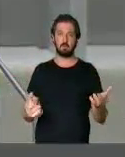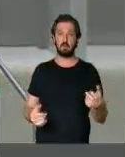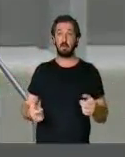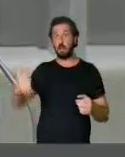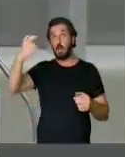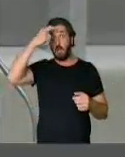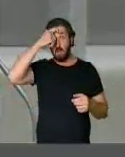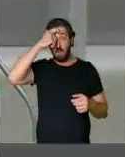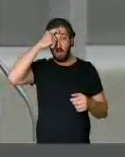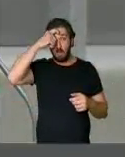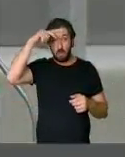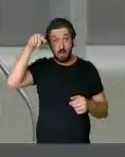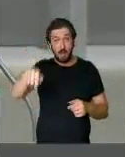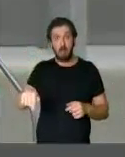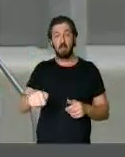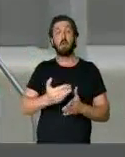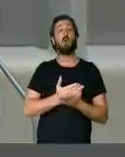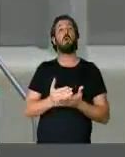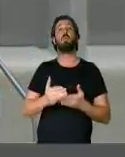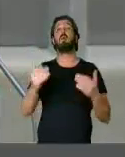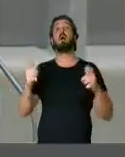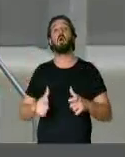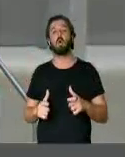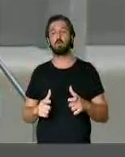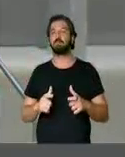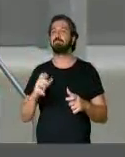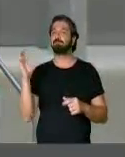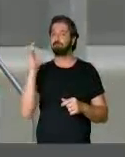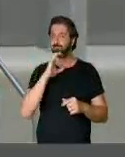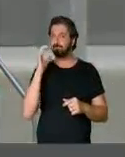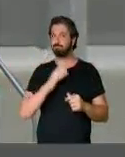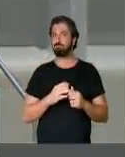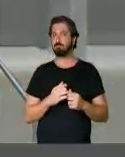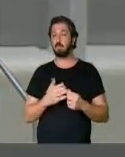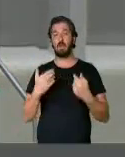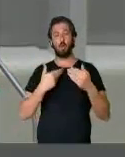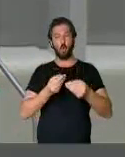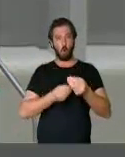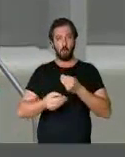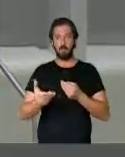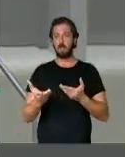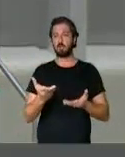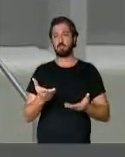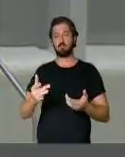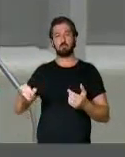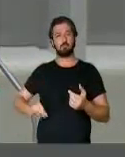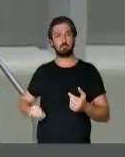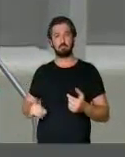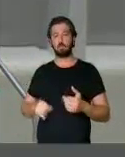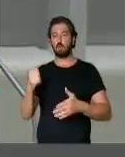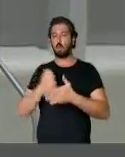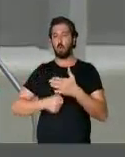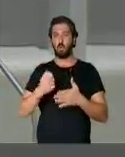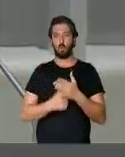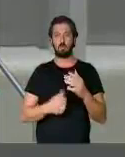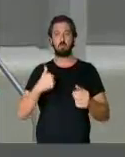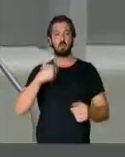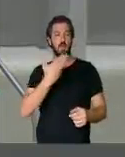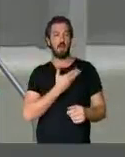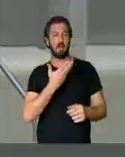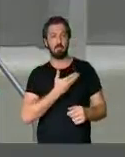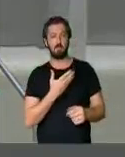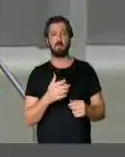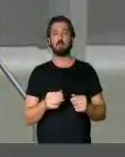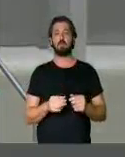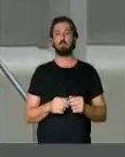consciência tem que começar e logo. Por isso, compartilho. Da dor da luta, dos meus amigos,